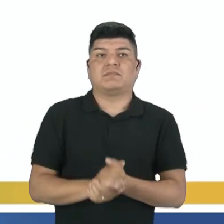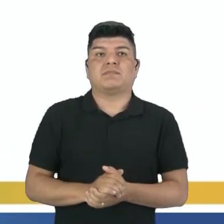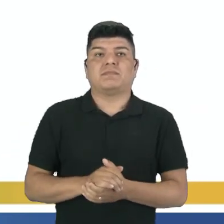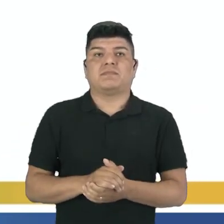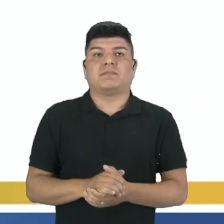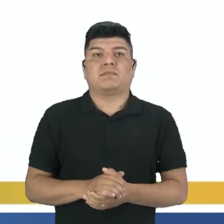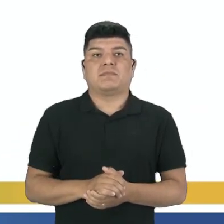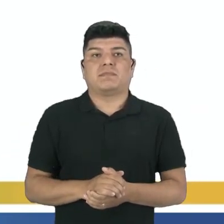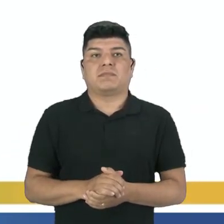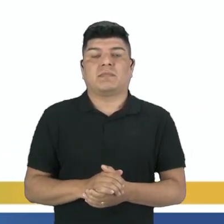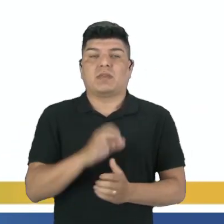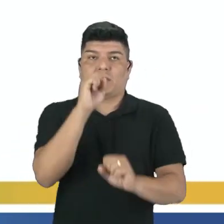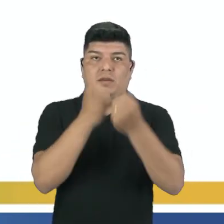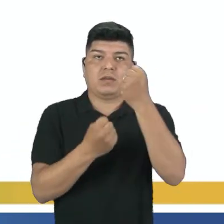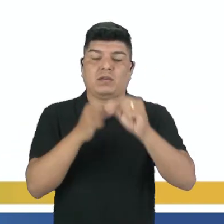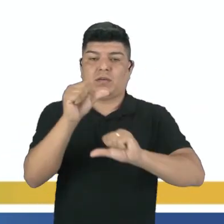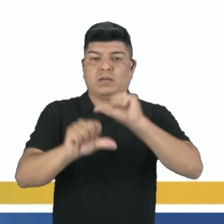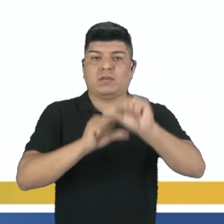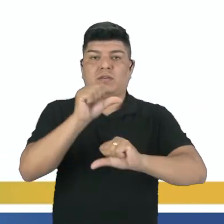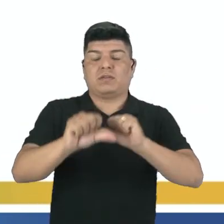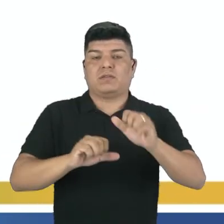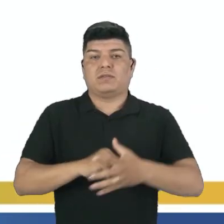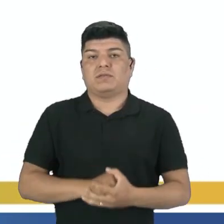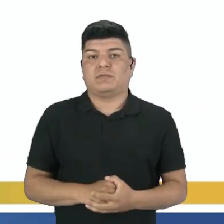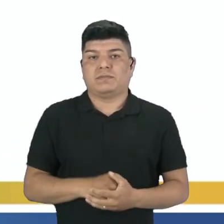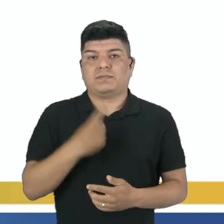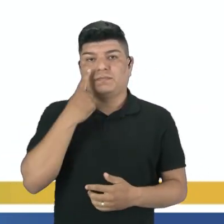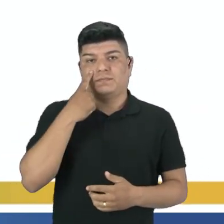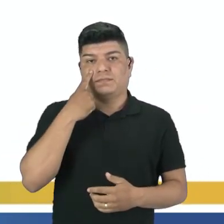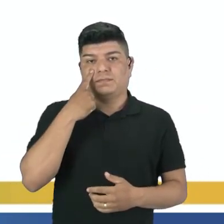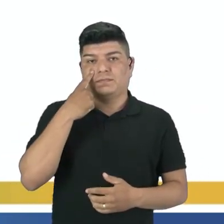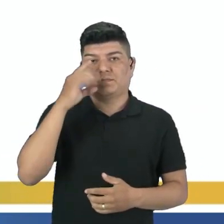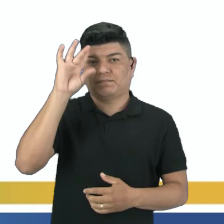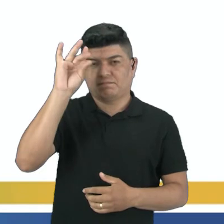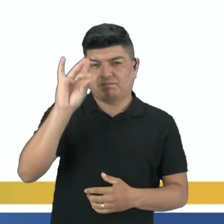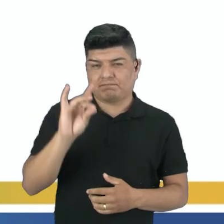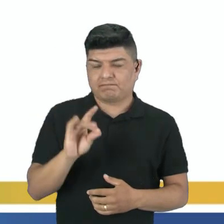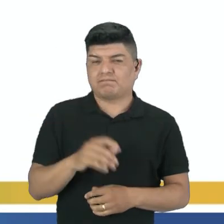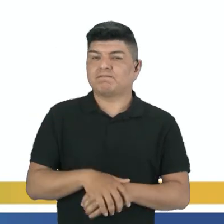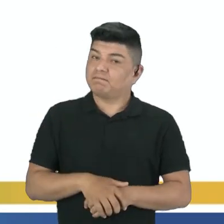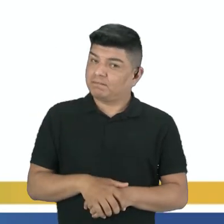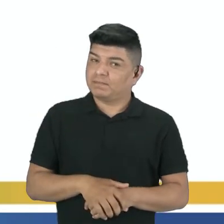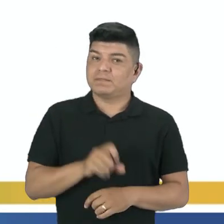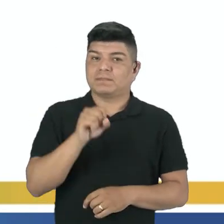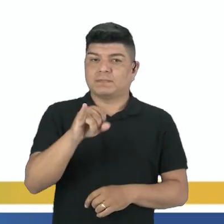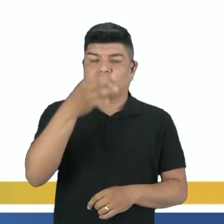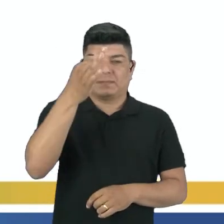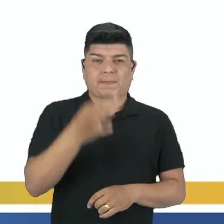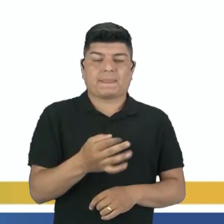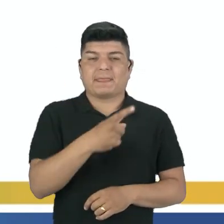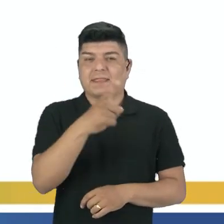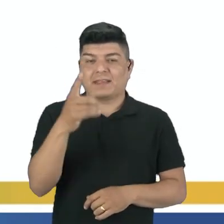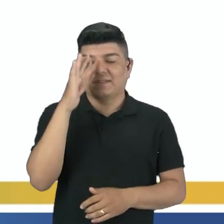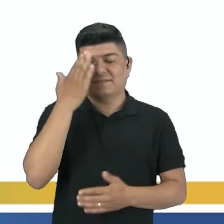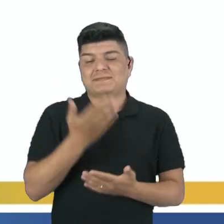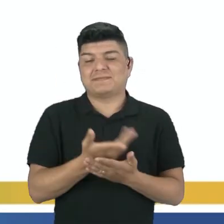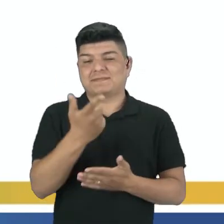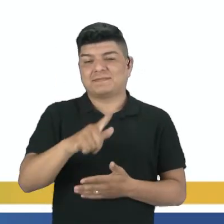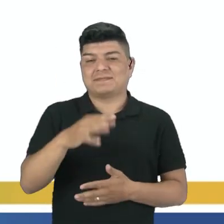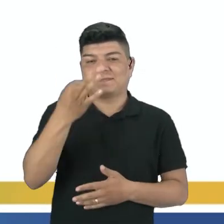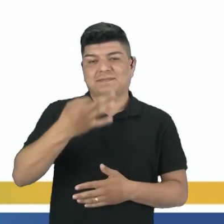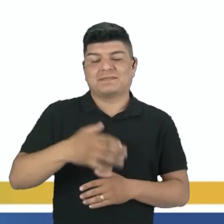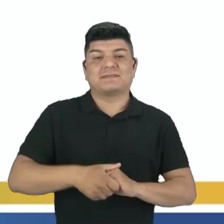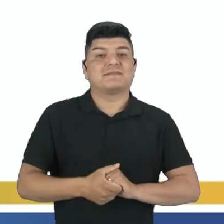indústria de transformação. Dá mais uma olhada. Capricha aí para você acertar. Acredito que você vai acertar novamente.